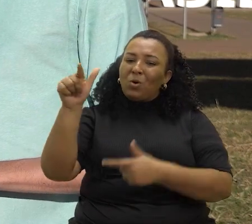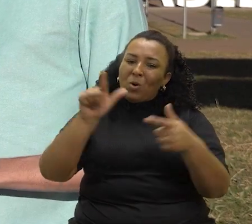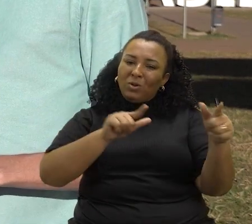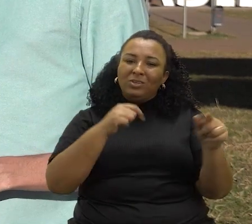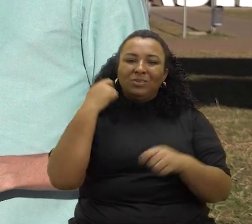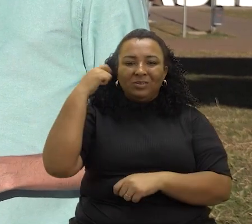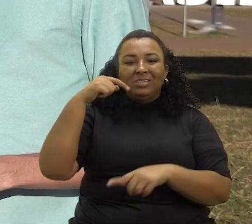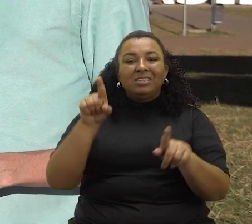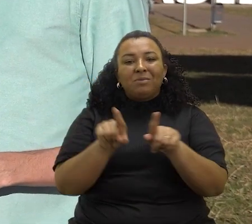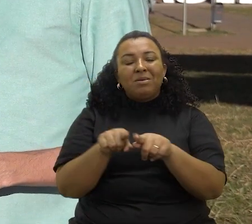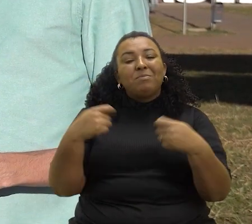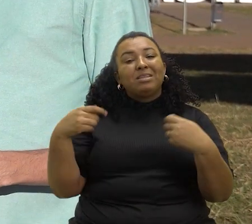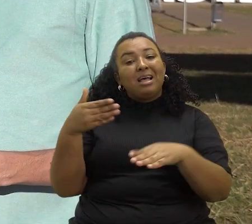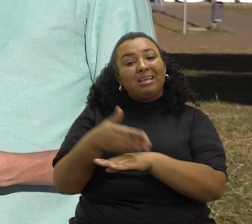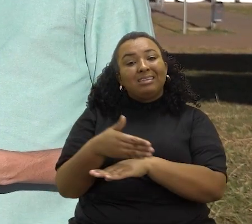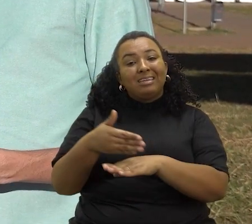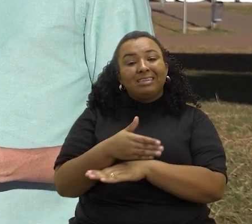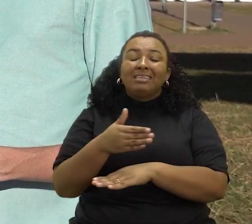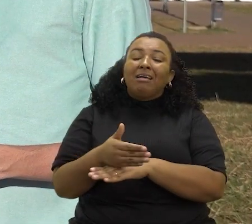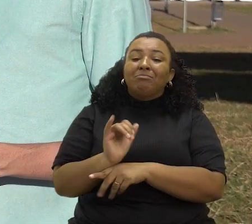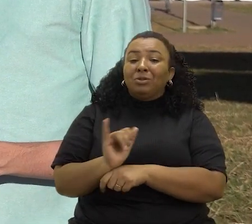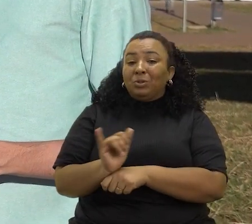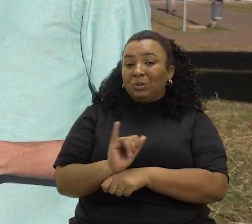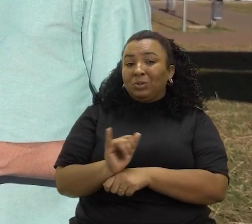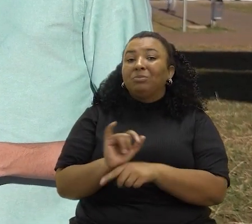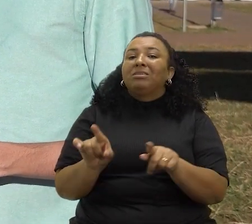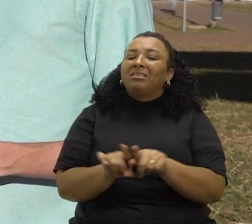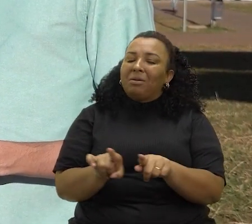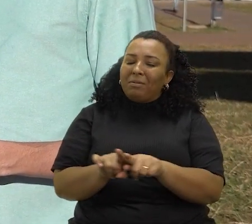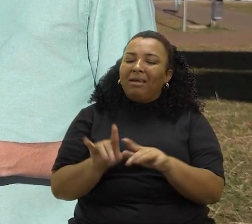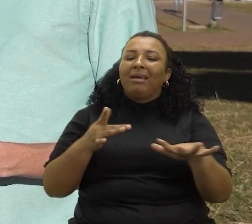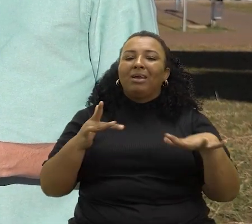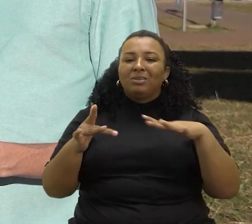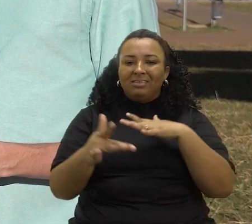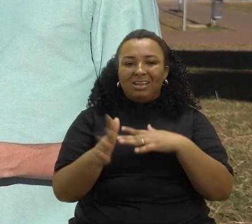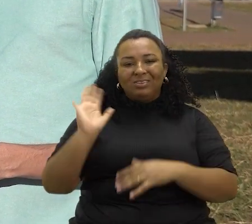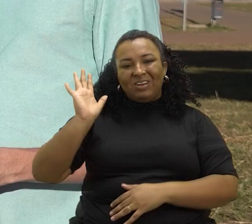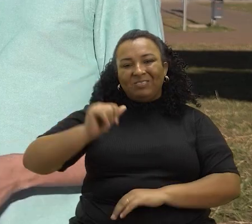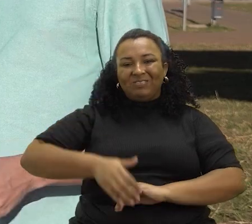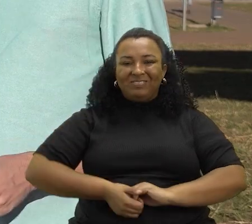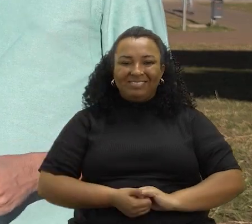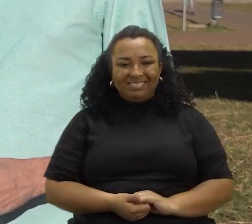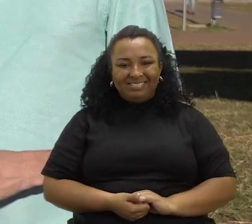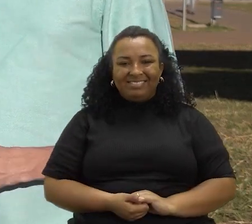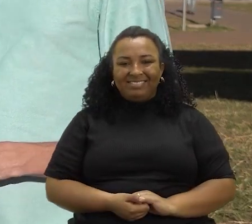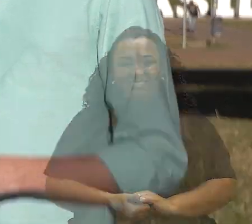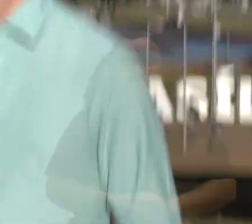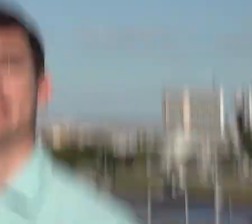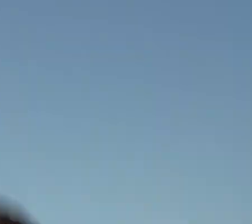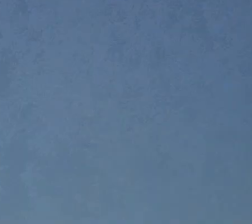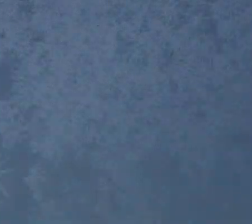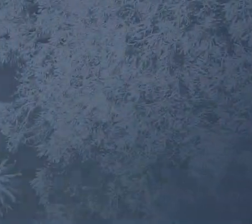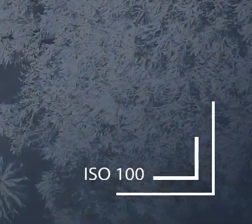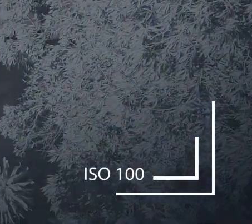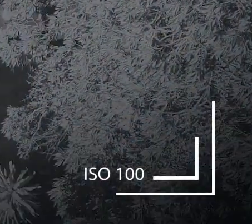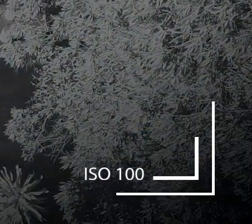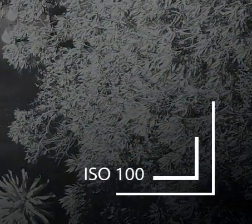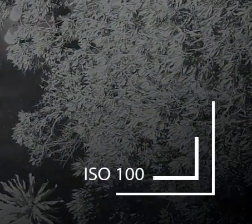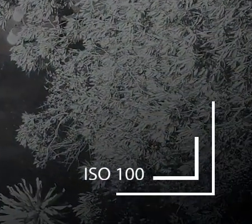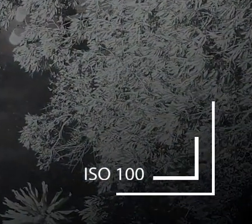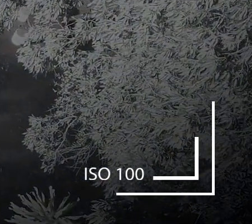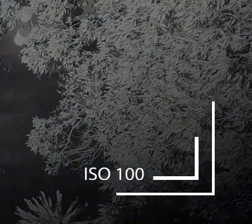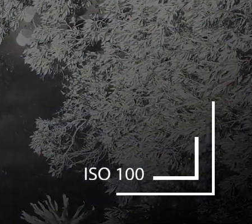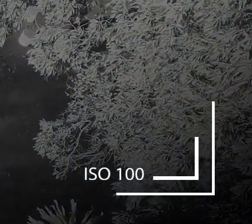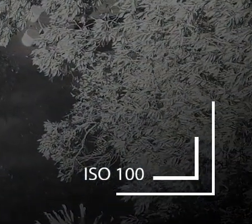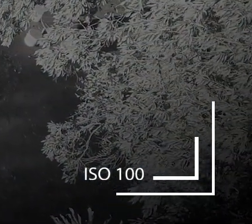outros episódios, basta você acessar o nosso canal no YouTube, e também as nossas redes sociais. Tchau! Tchau! Tchau!